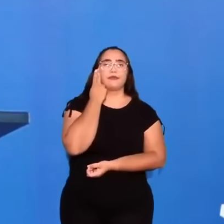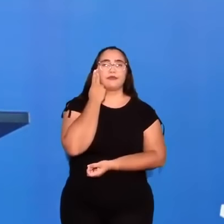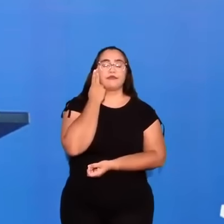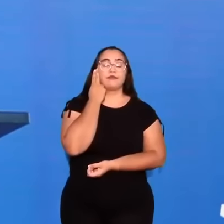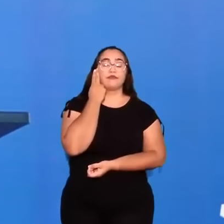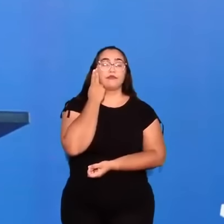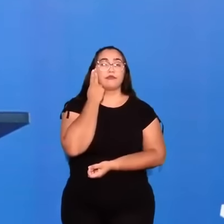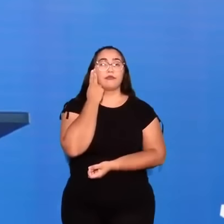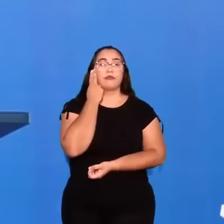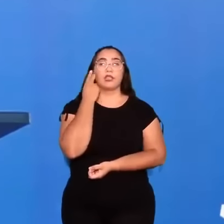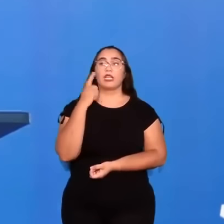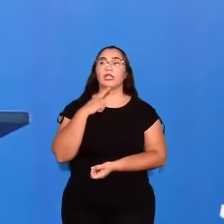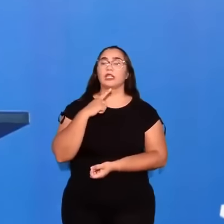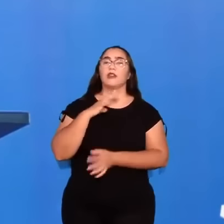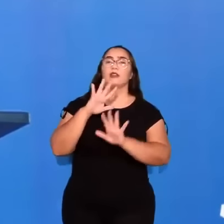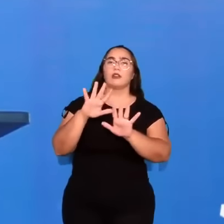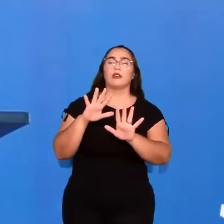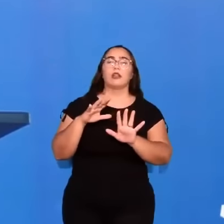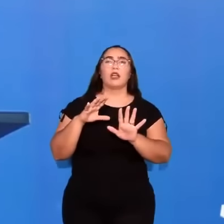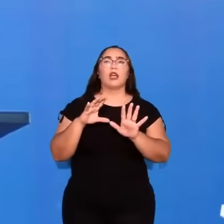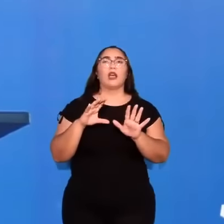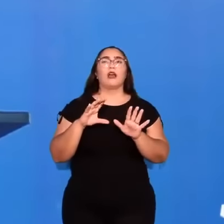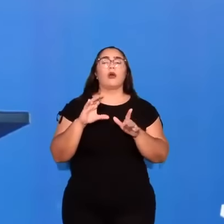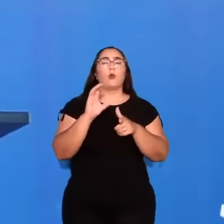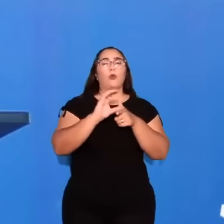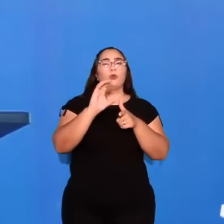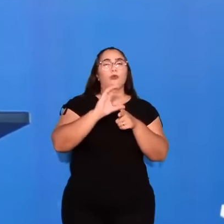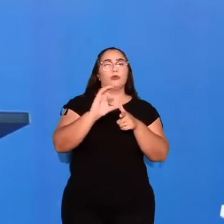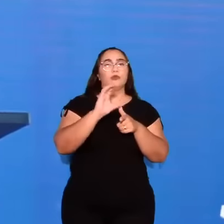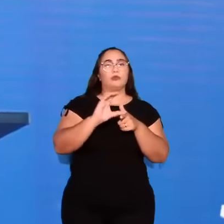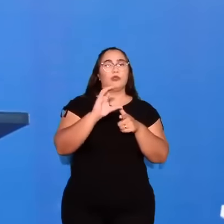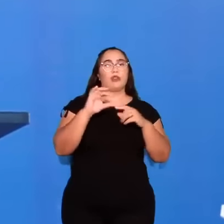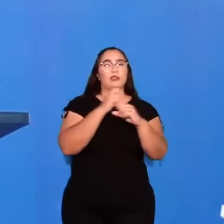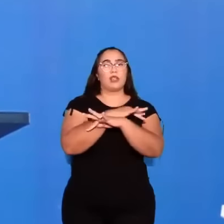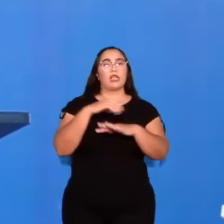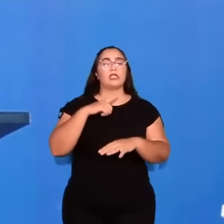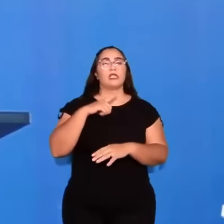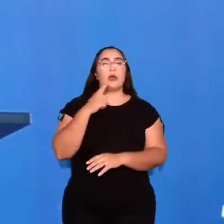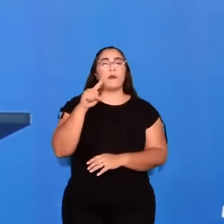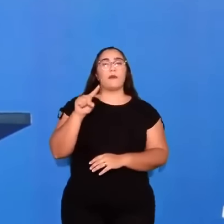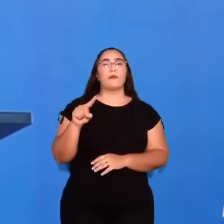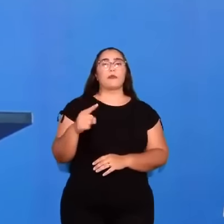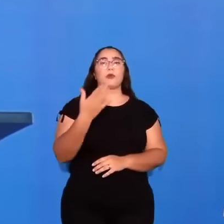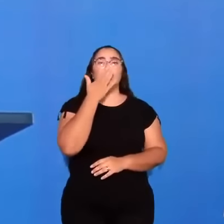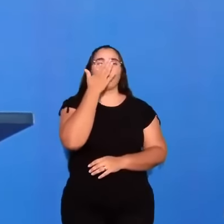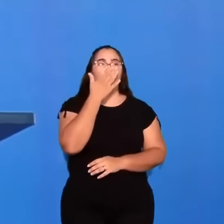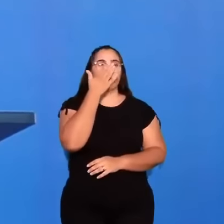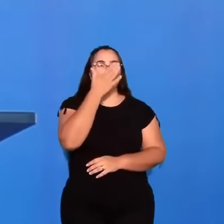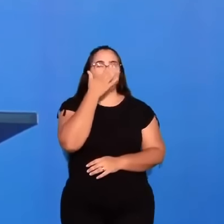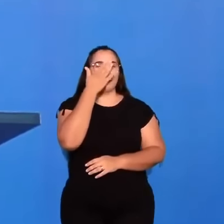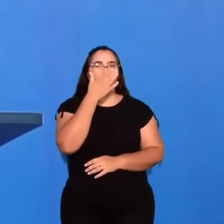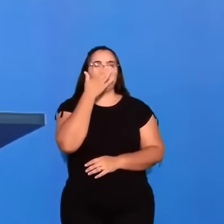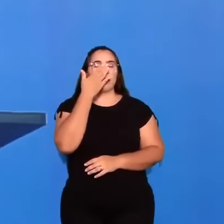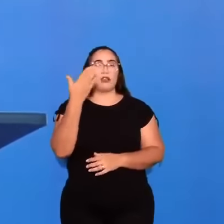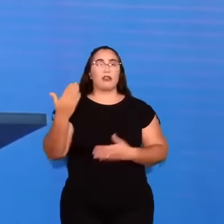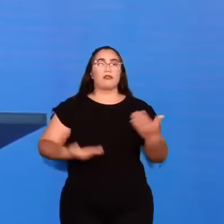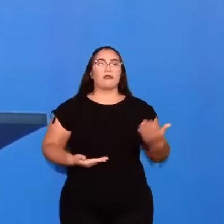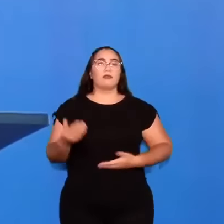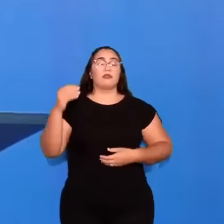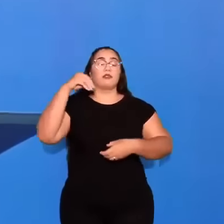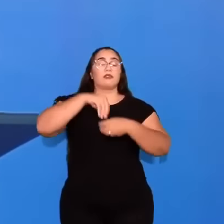Havia irmãs, para você ter uma ideia em Corinto, mil prostitutas cultuais que serviam nos templos de